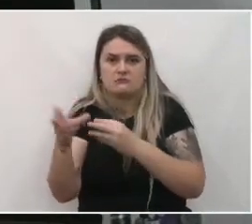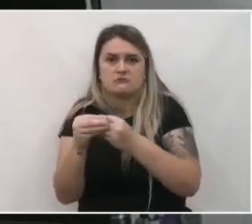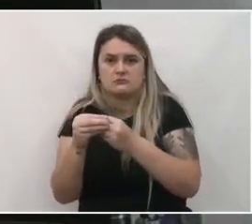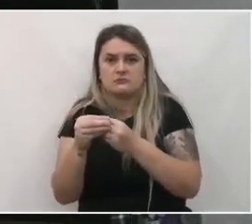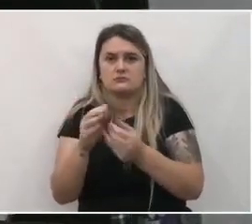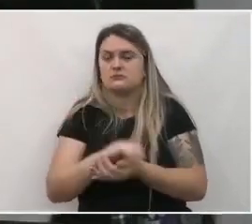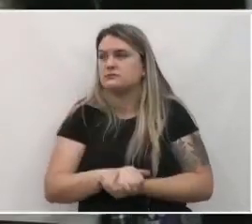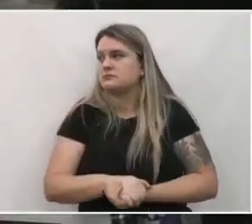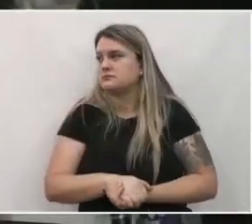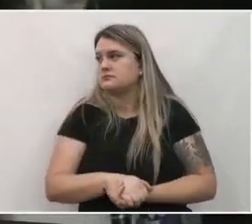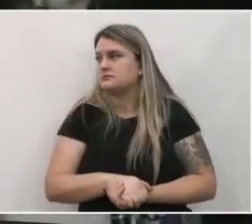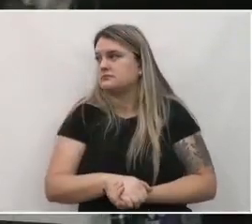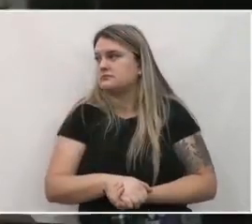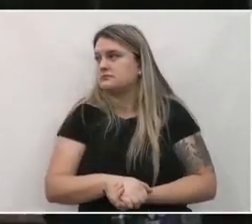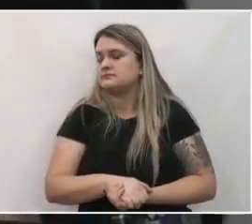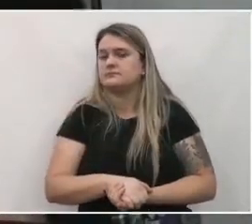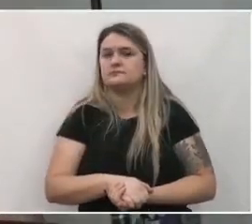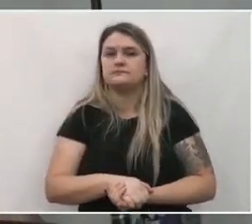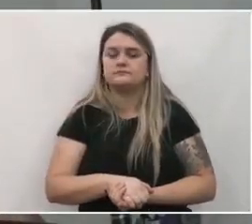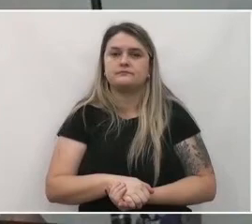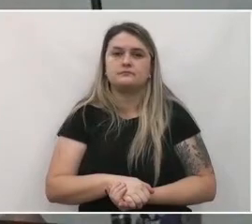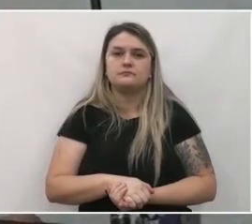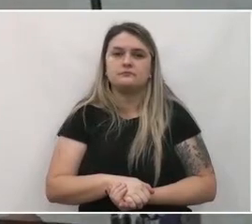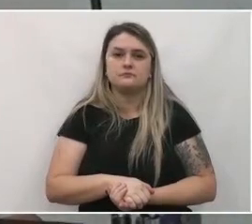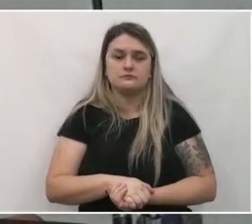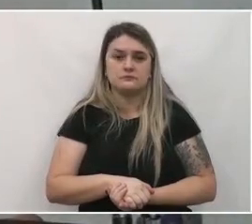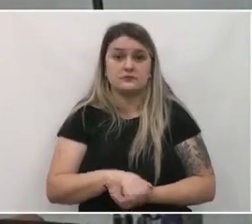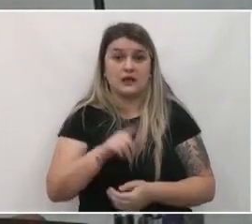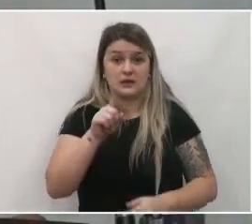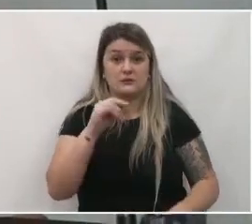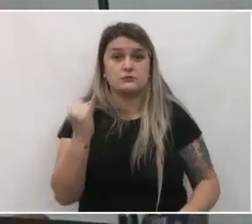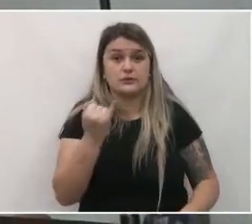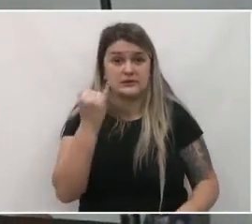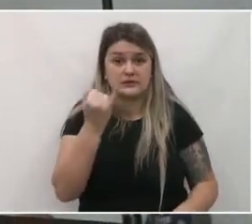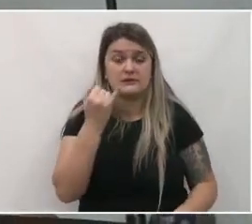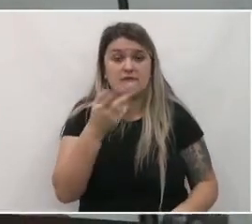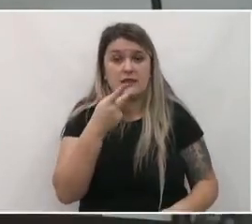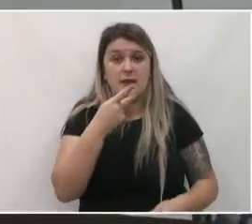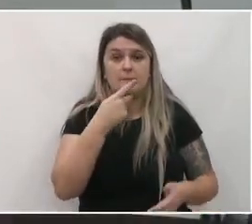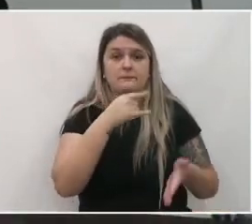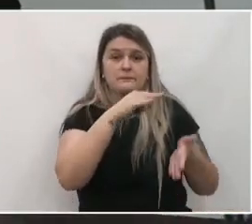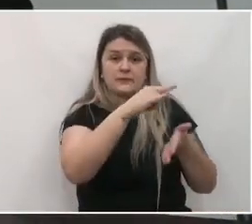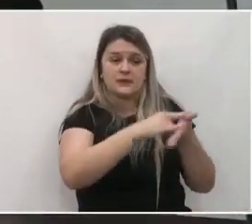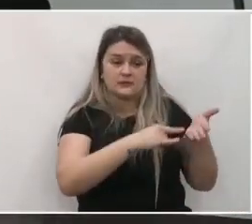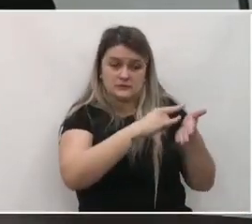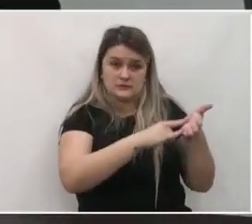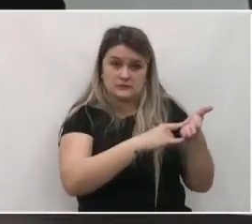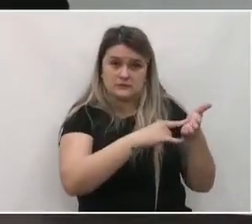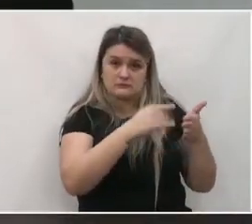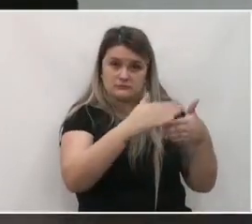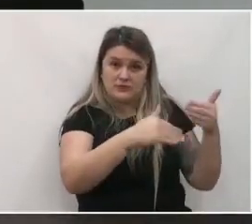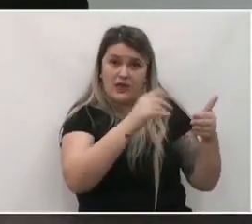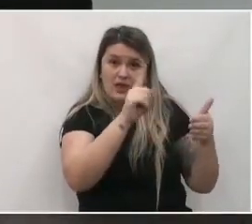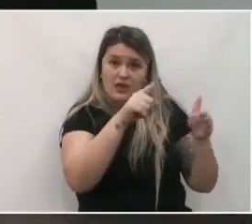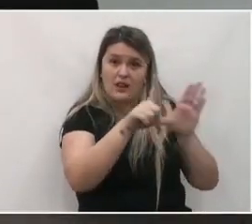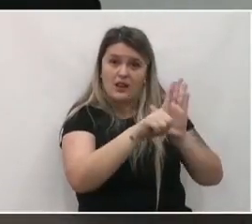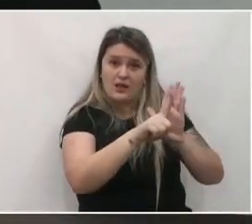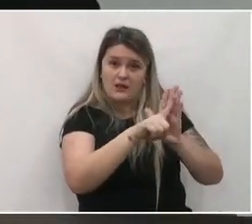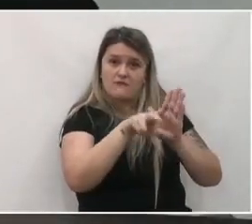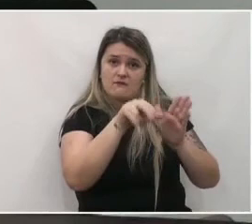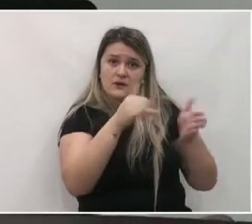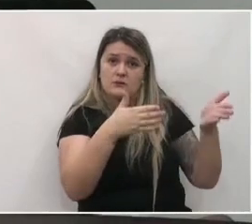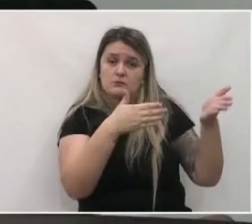coisa? É importante ressaltar que o plano diretor é uma lei que vai ser aprovada no